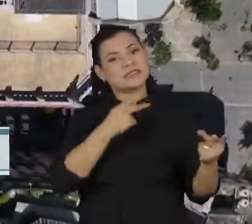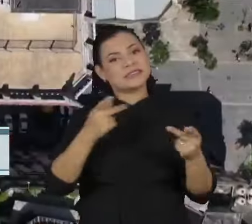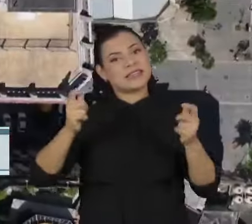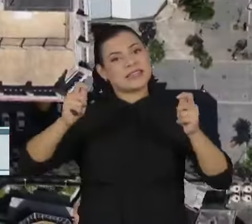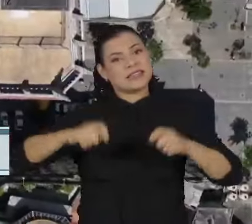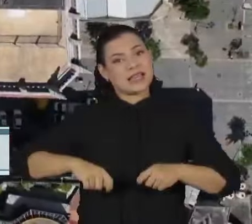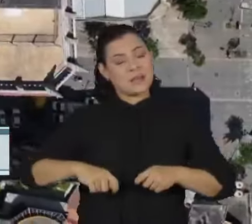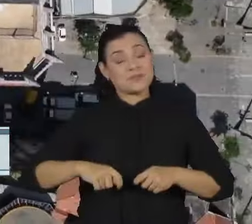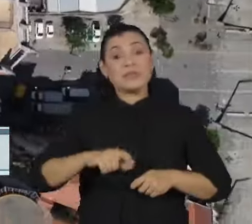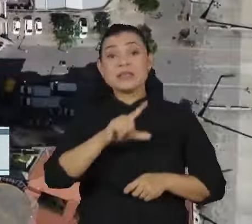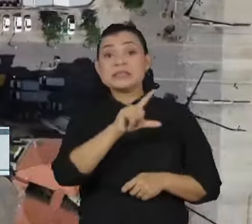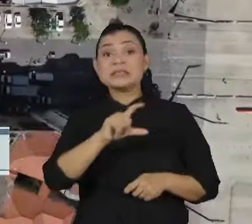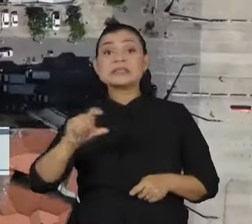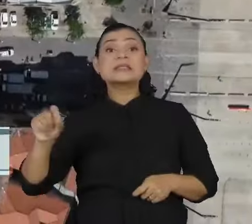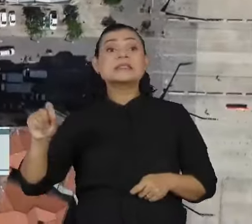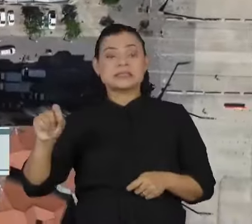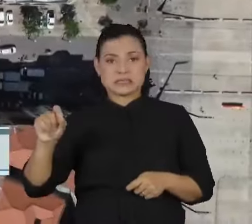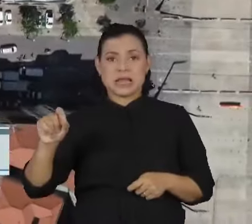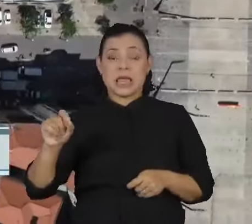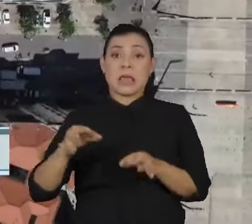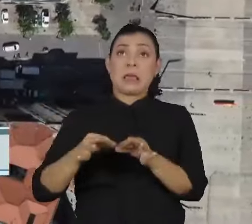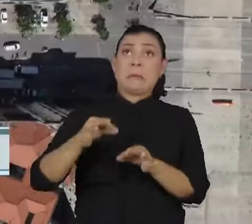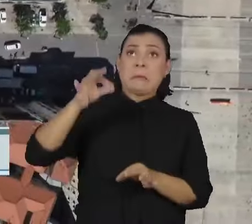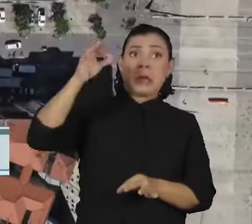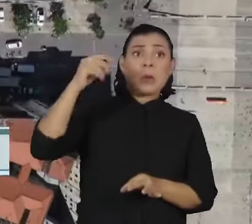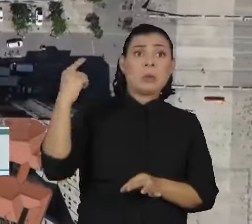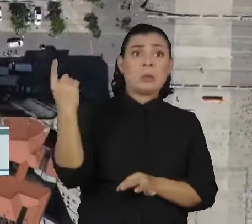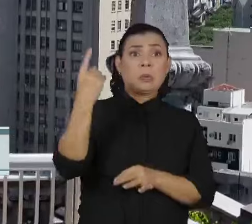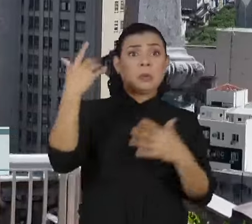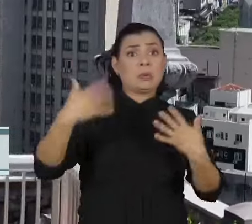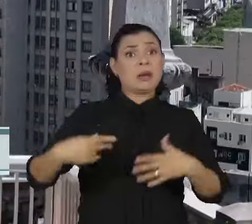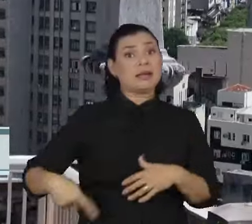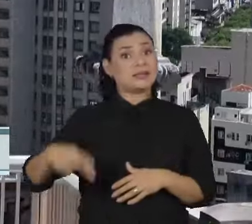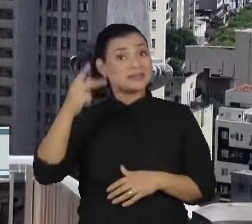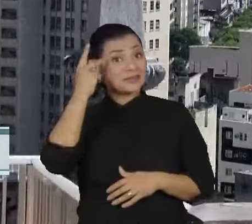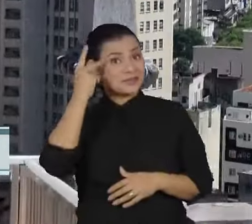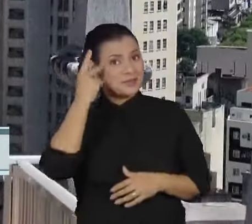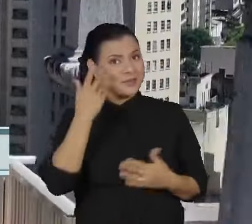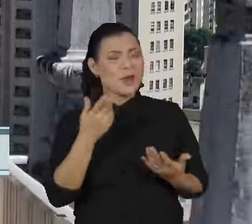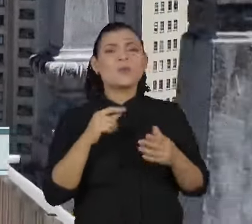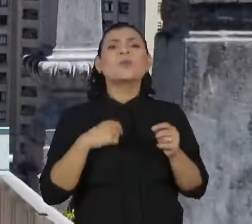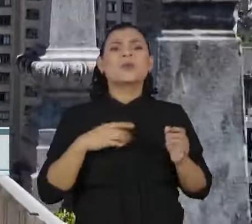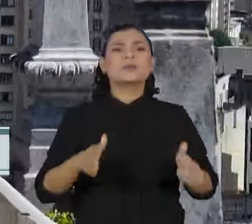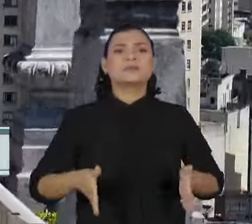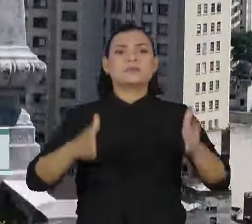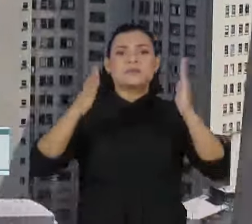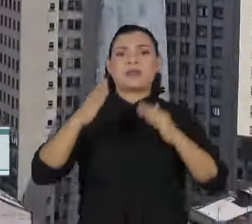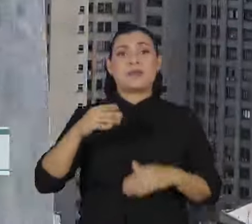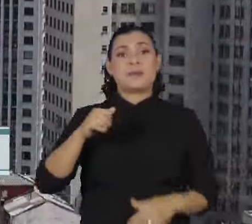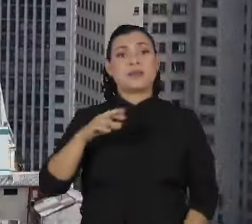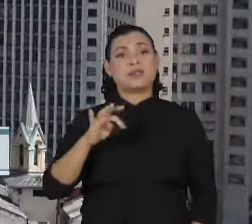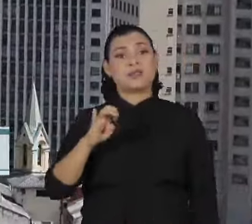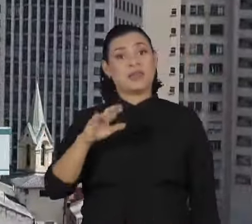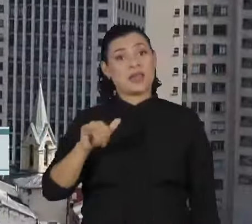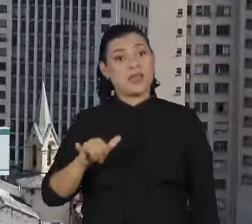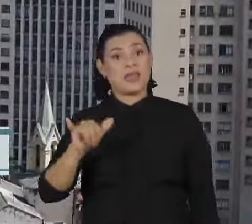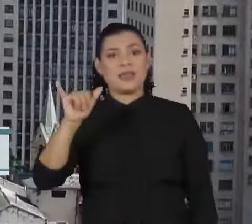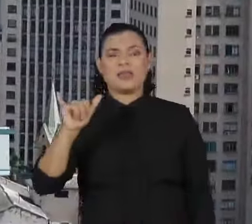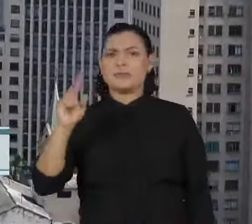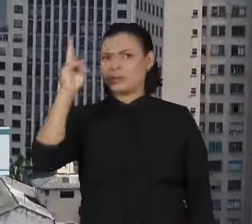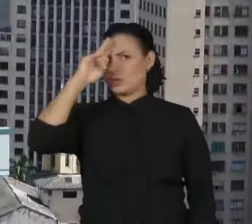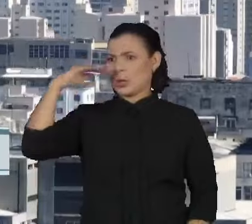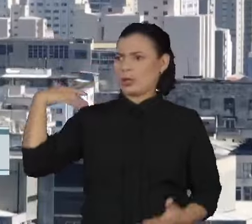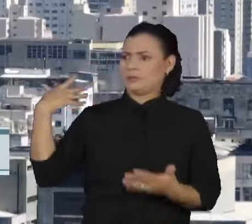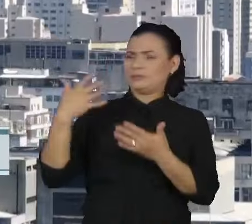A mais de 100 metros de altura, no coração de São Paulo, o Edifício Martinelli é um ícone histórico e